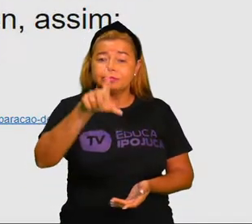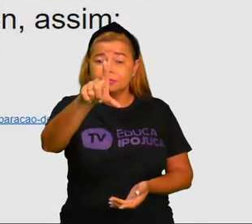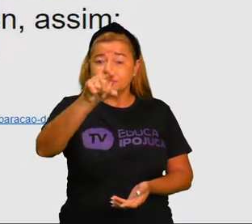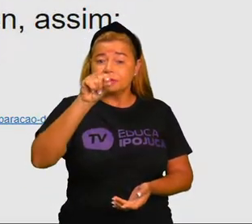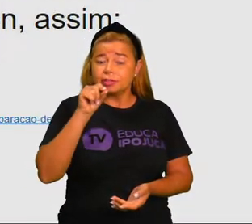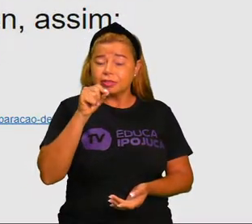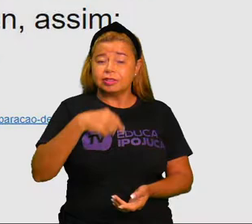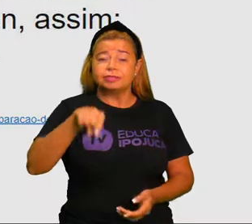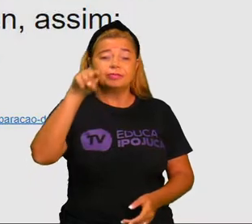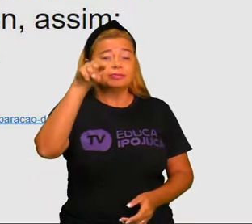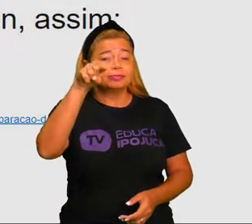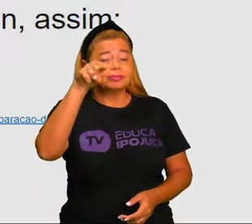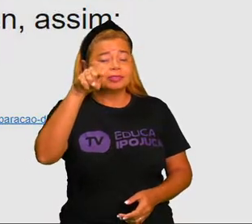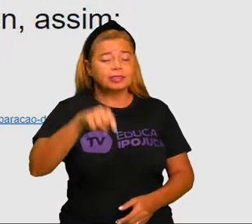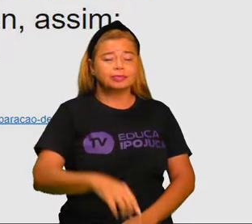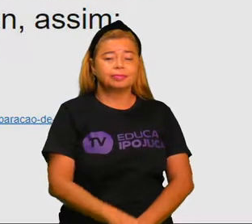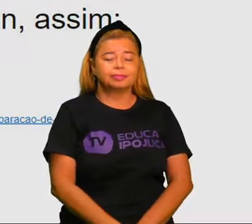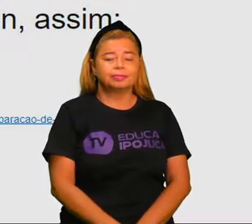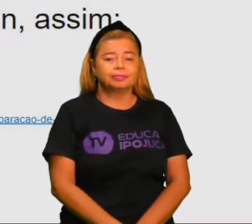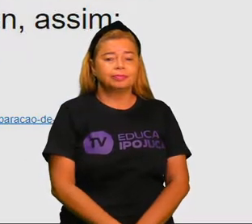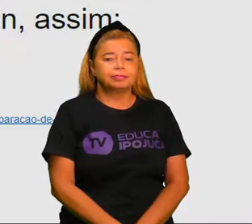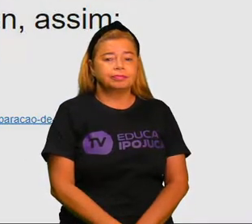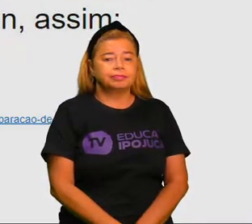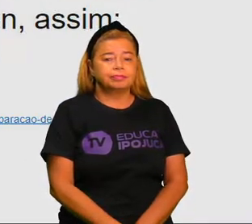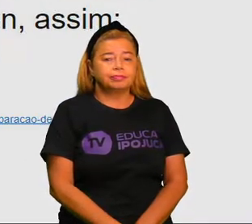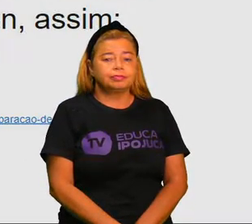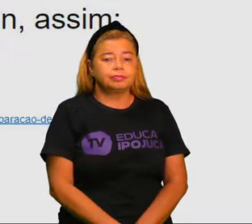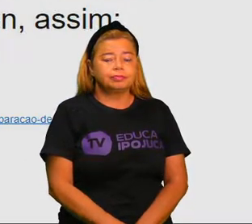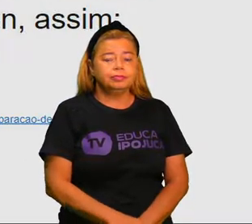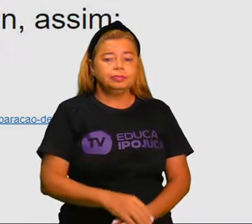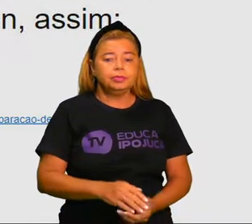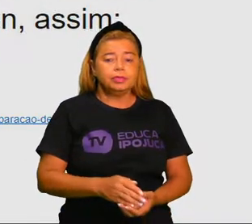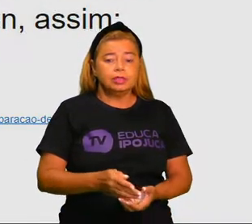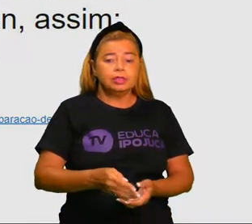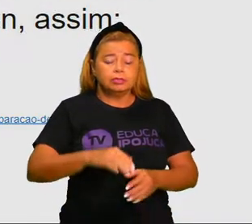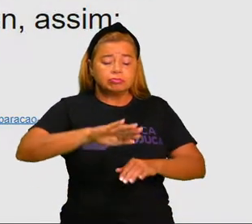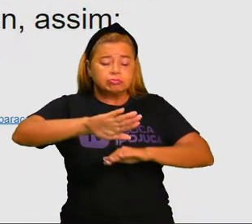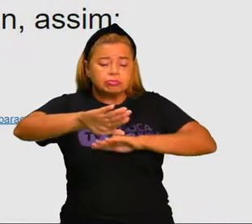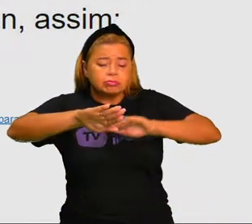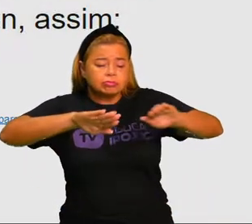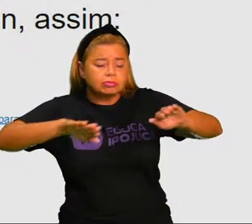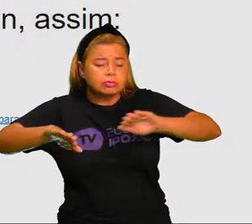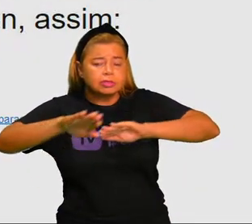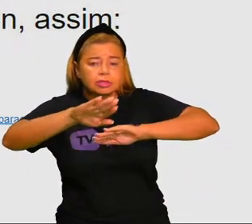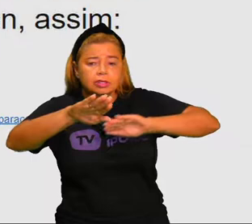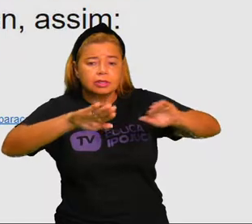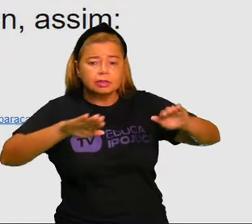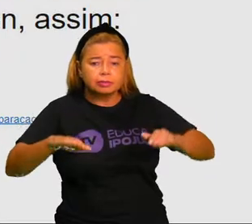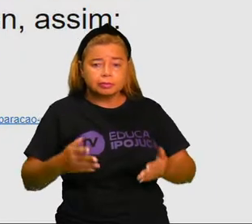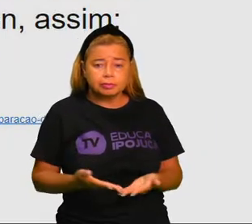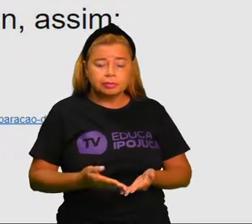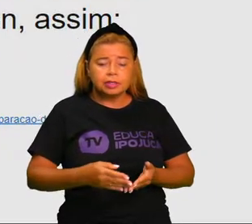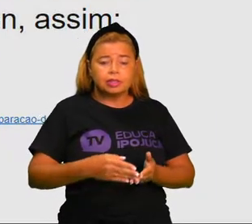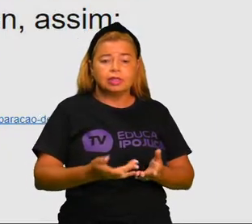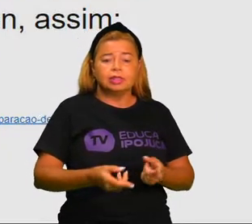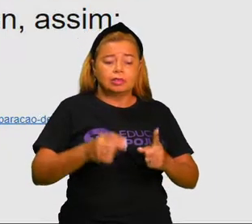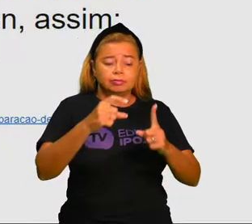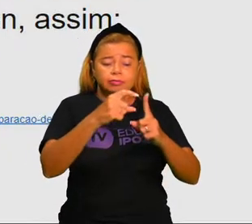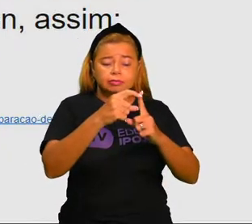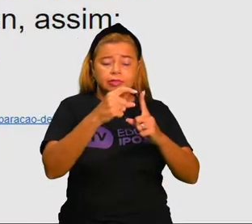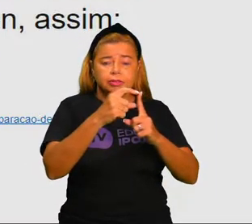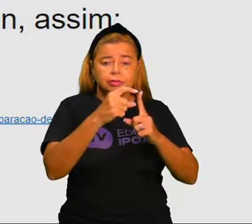foi você. Então, é dividir cada pedacinho que forma uma palavra,